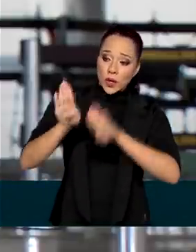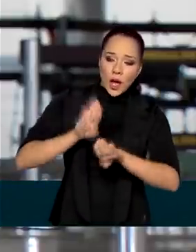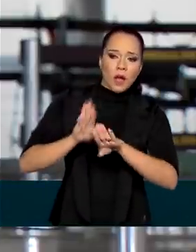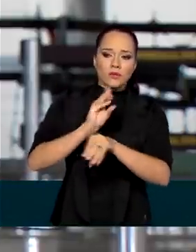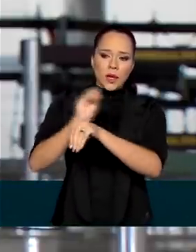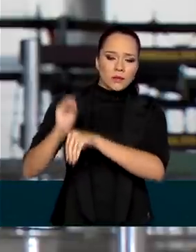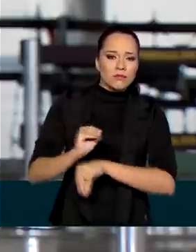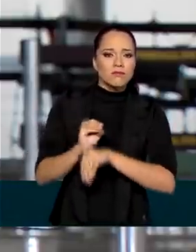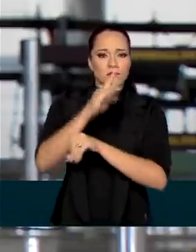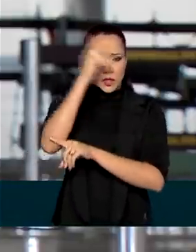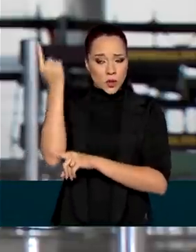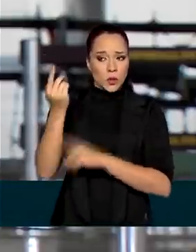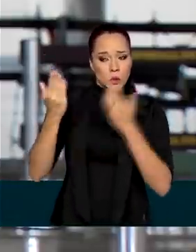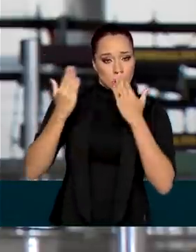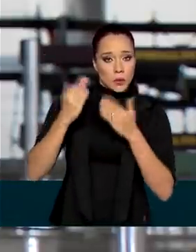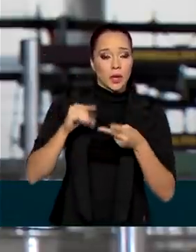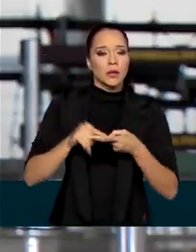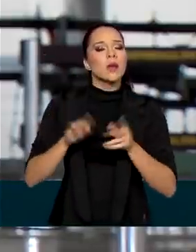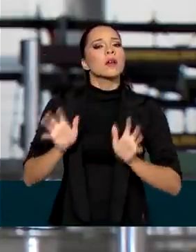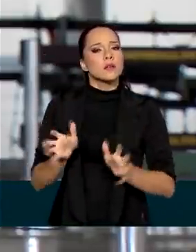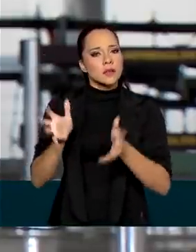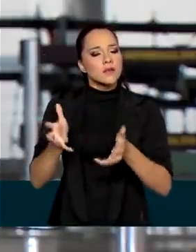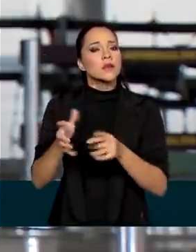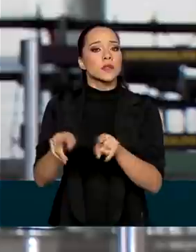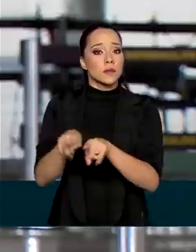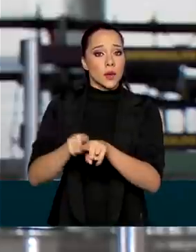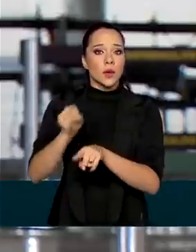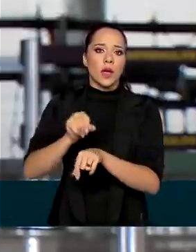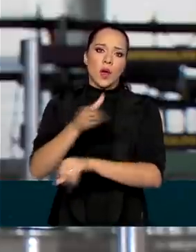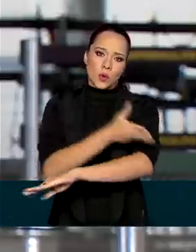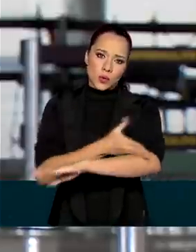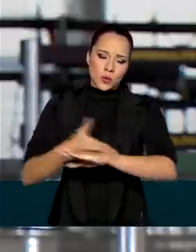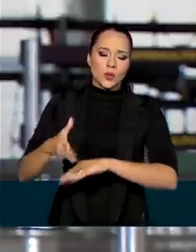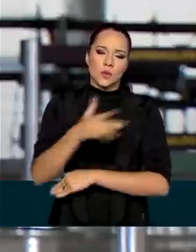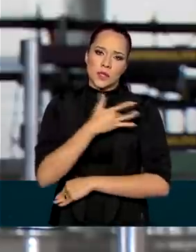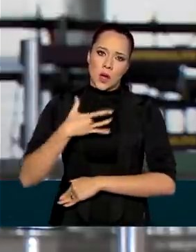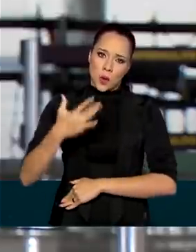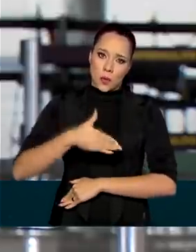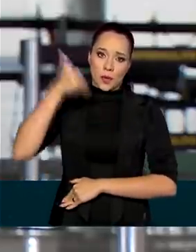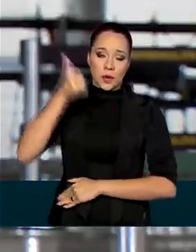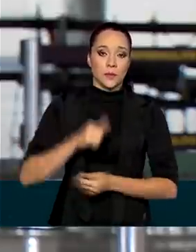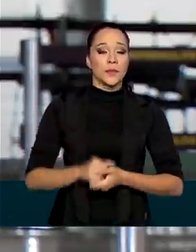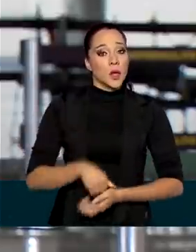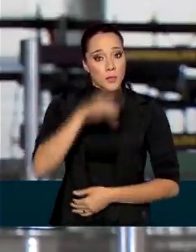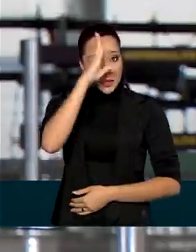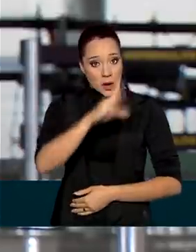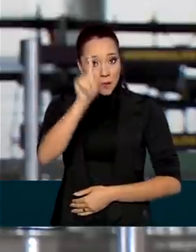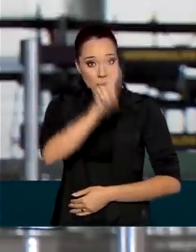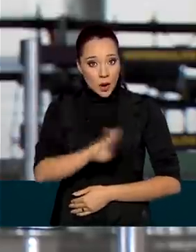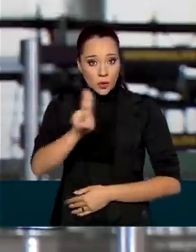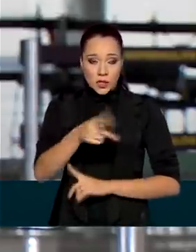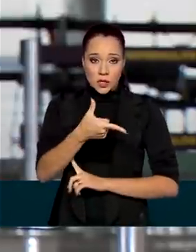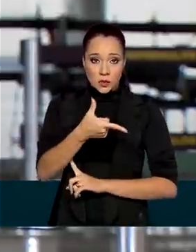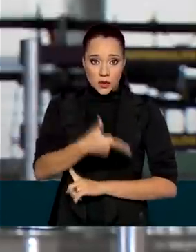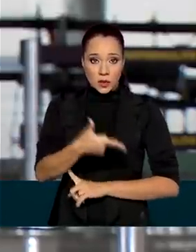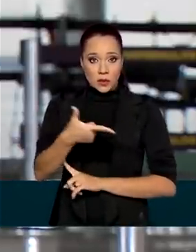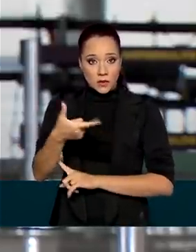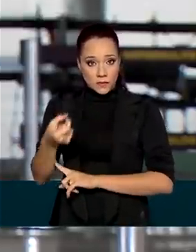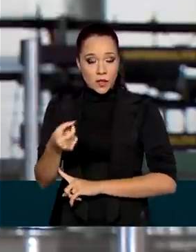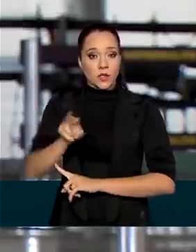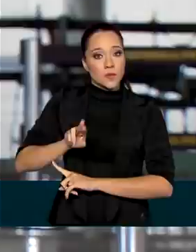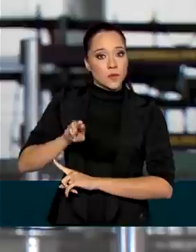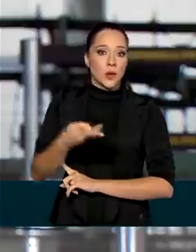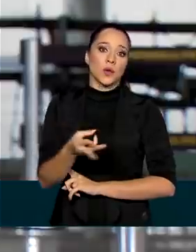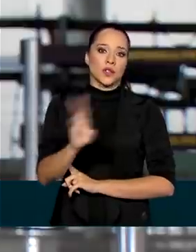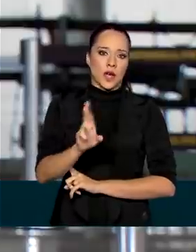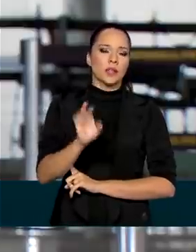pacientes suspeitos, incentivando também, como eu disse, os hábitos saudáveis. A prioridade para o uso desses 220 milhões de